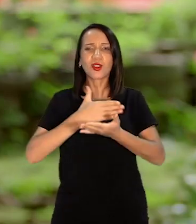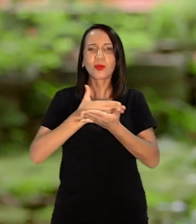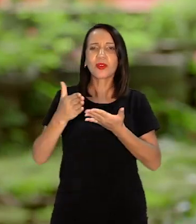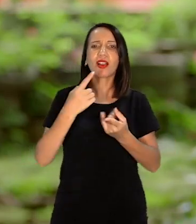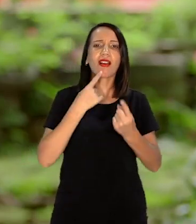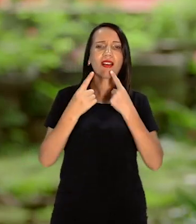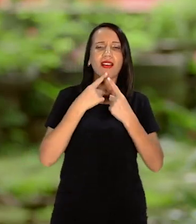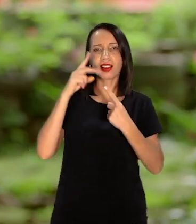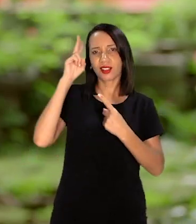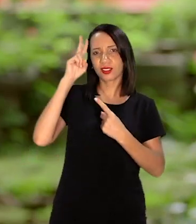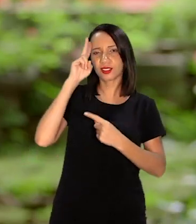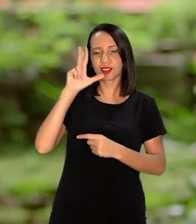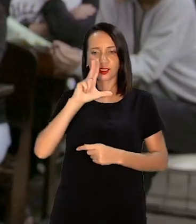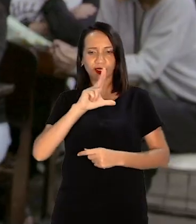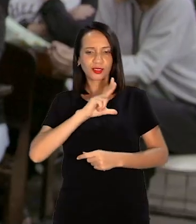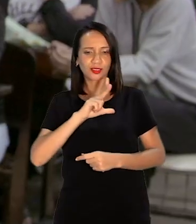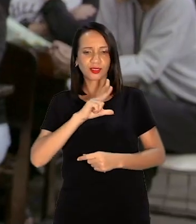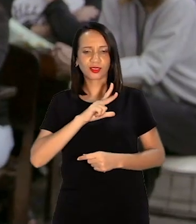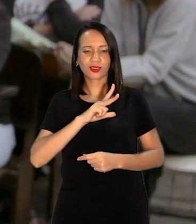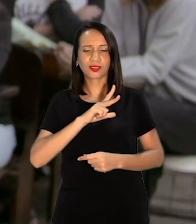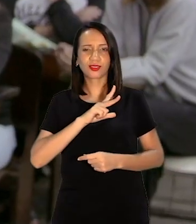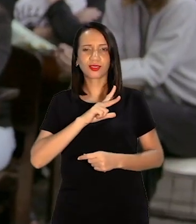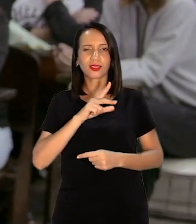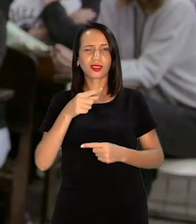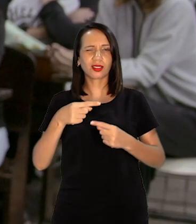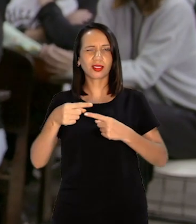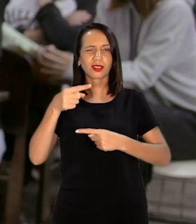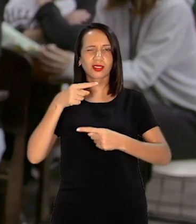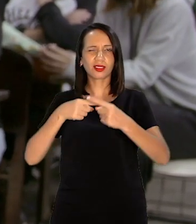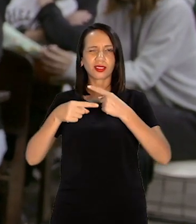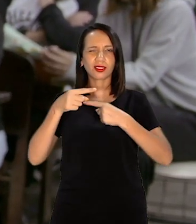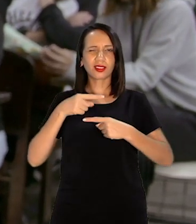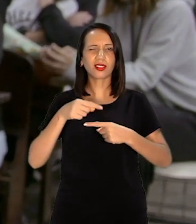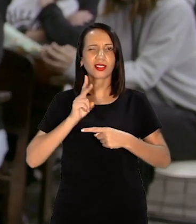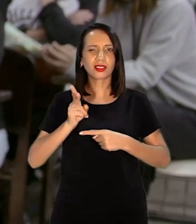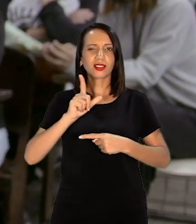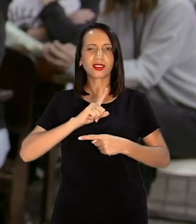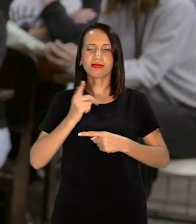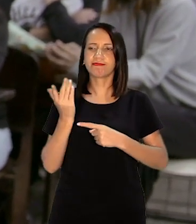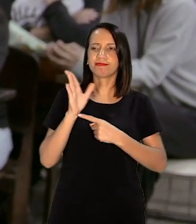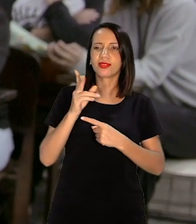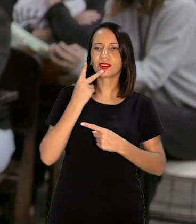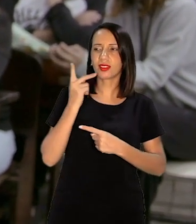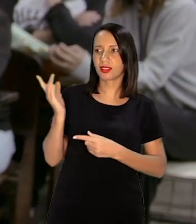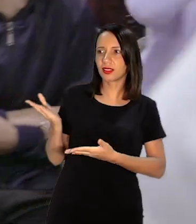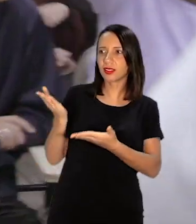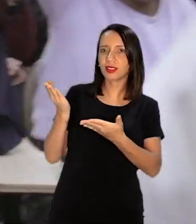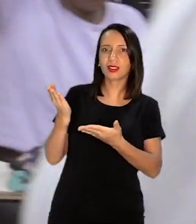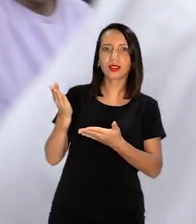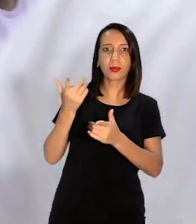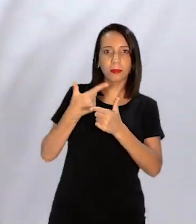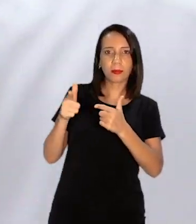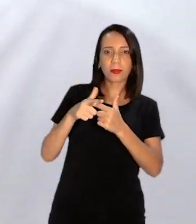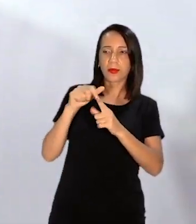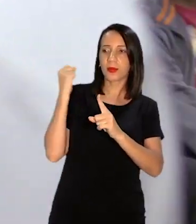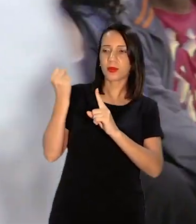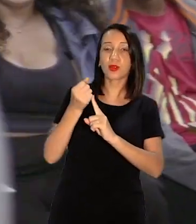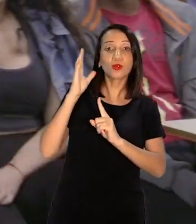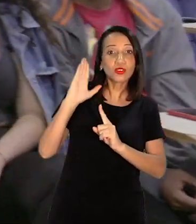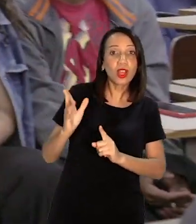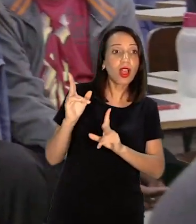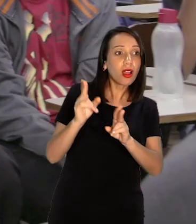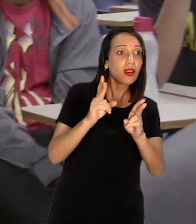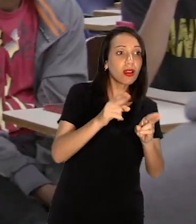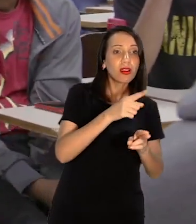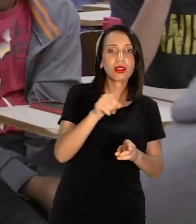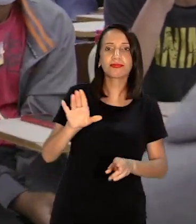a falar uma história particular delas Eu volto e sempre jogo... Ó, isso aqui, tá vendo? É problema social Quem mais aqui já passou por